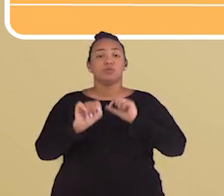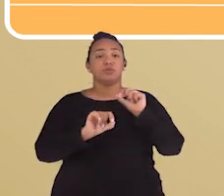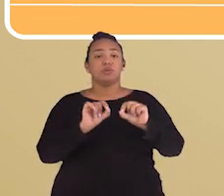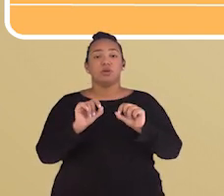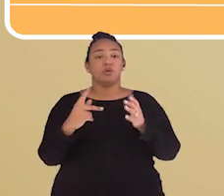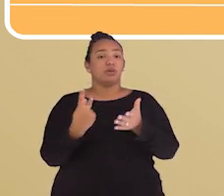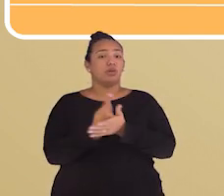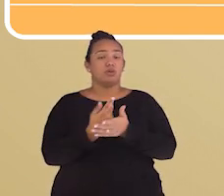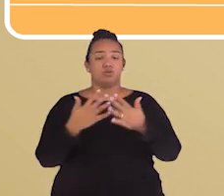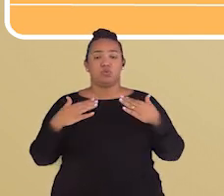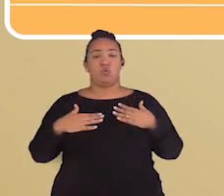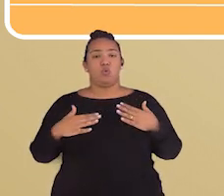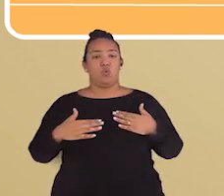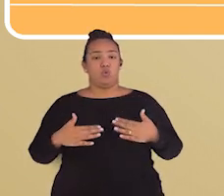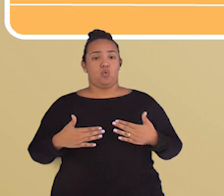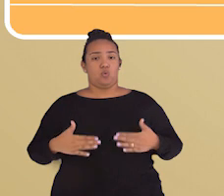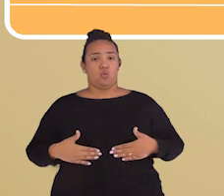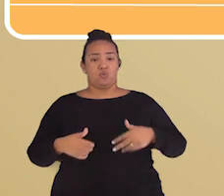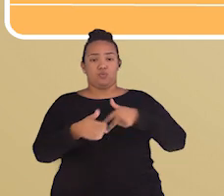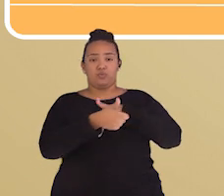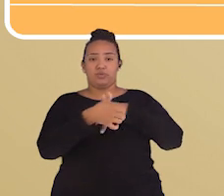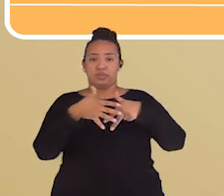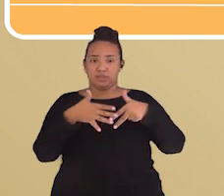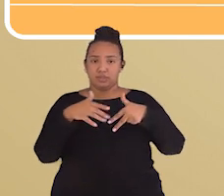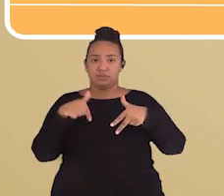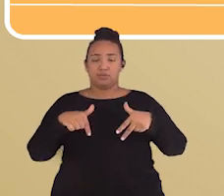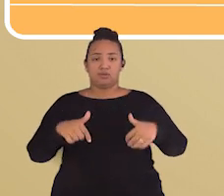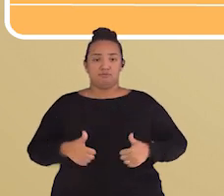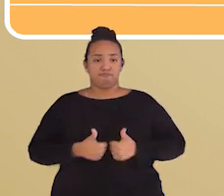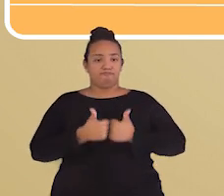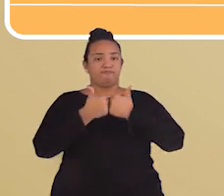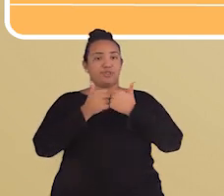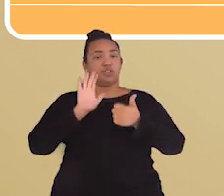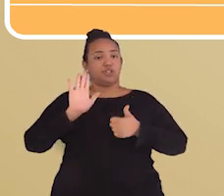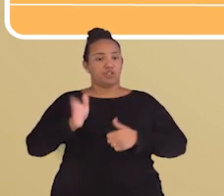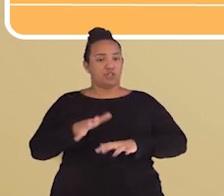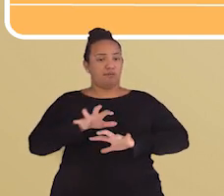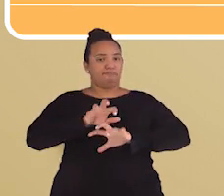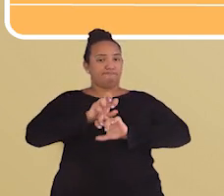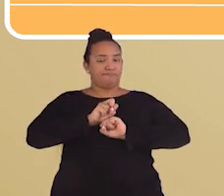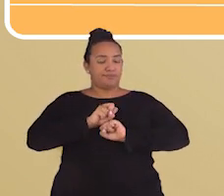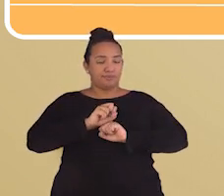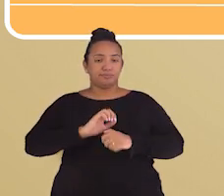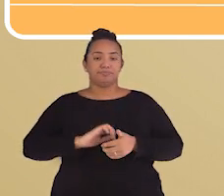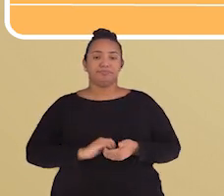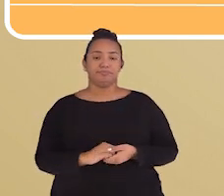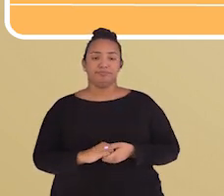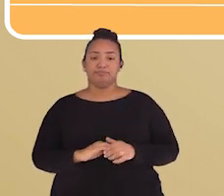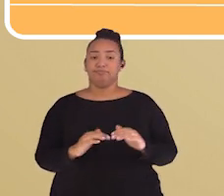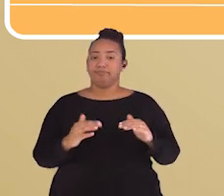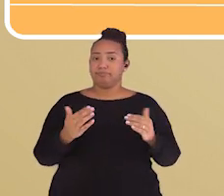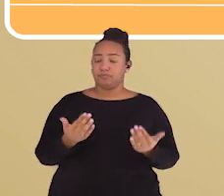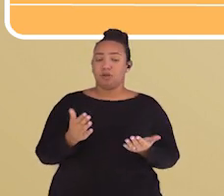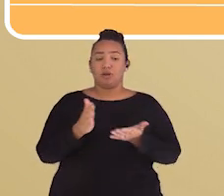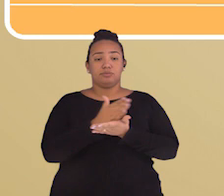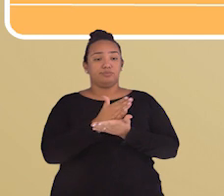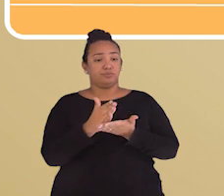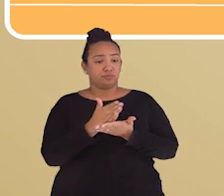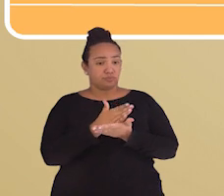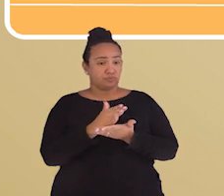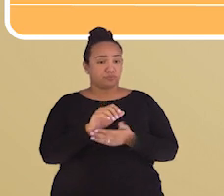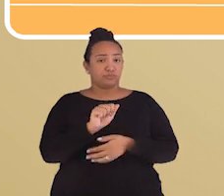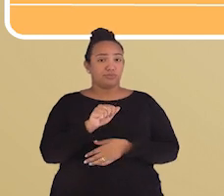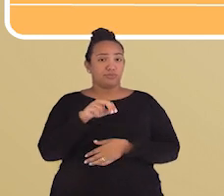memorização por nosso sistema imunológico. Apesar disso, alguns anticorpos nos são